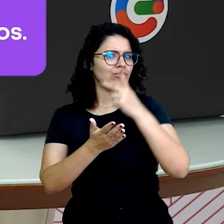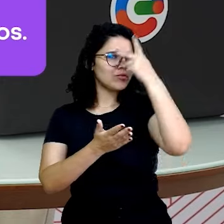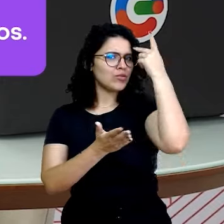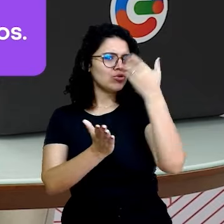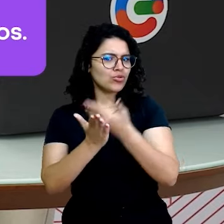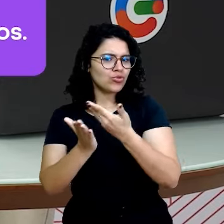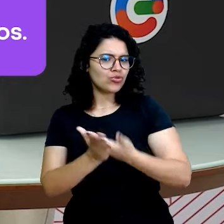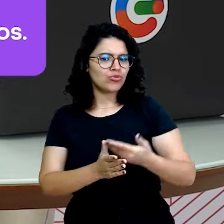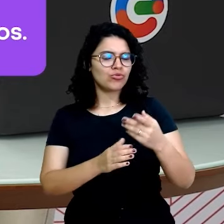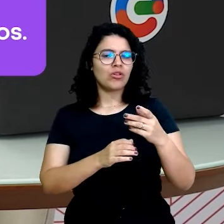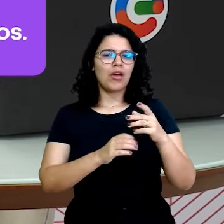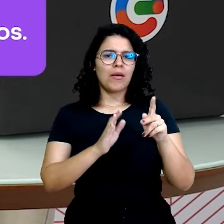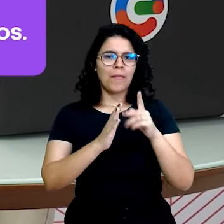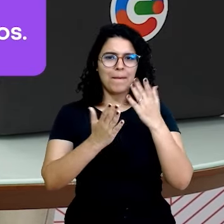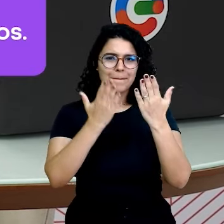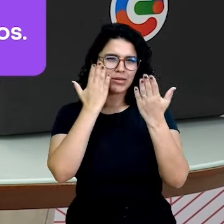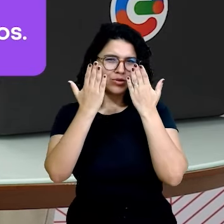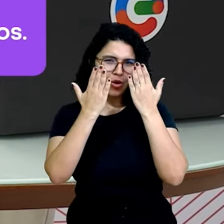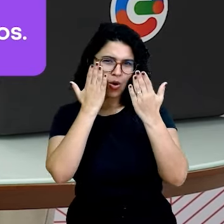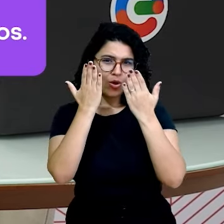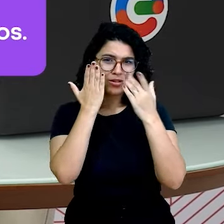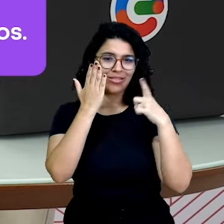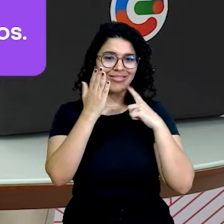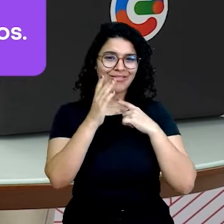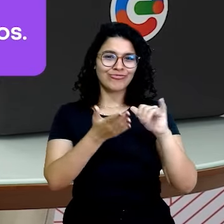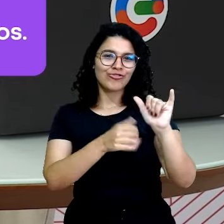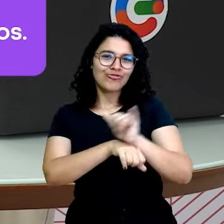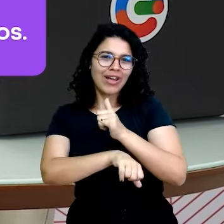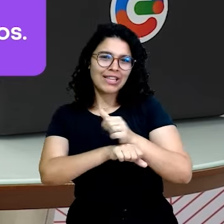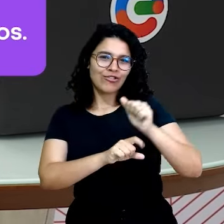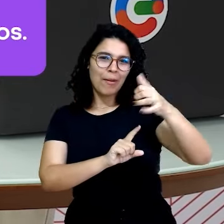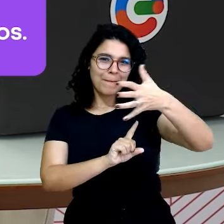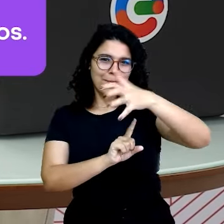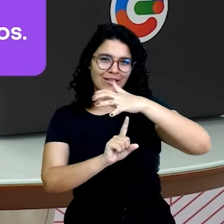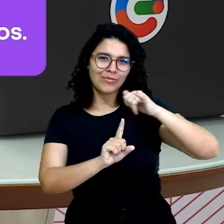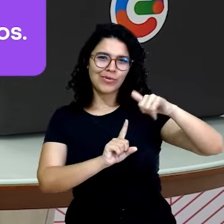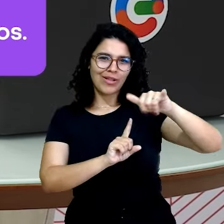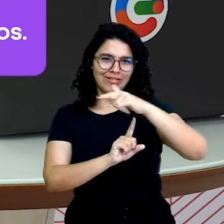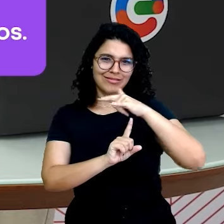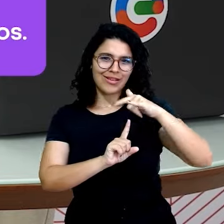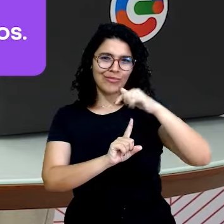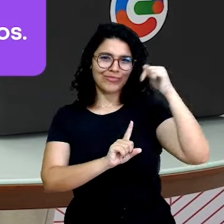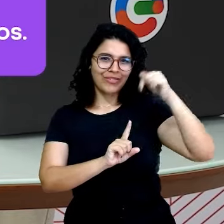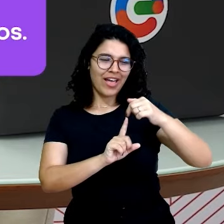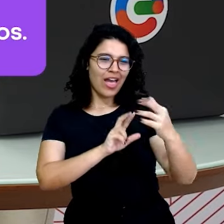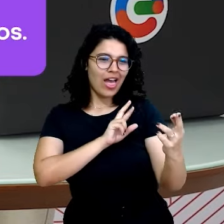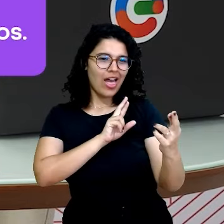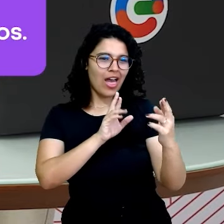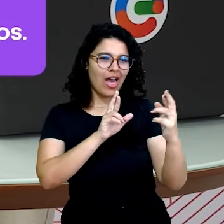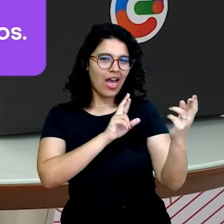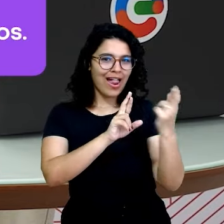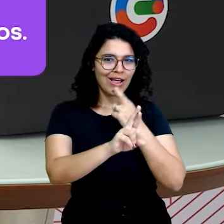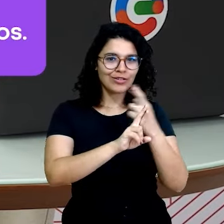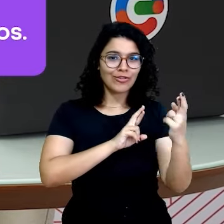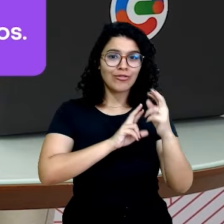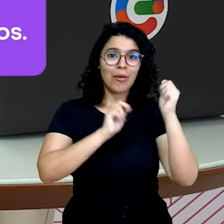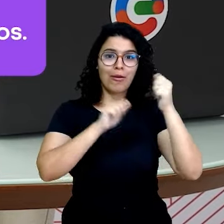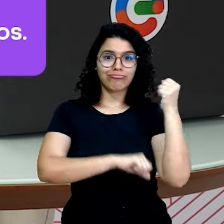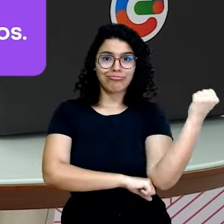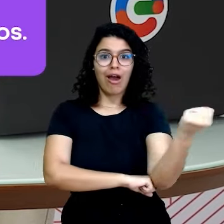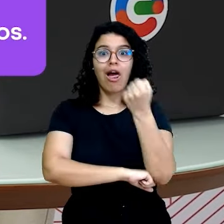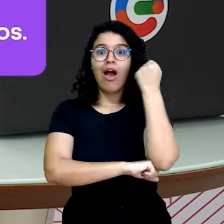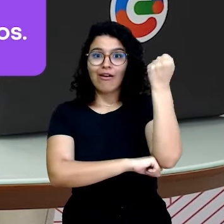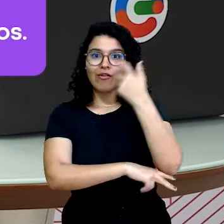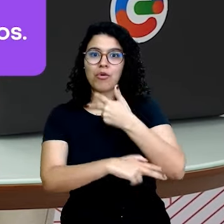estratégias de manipulação em relacionamentos podem gerar consequências graves, como